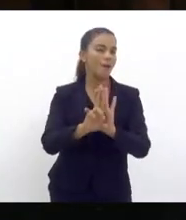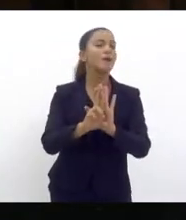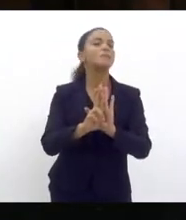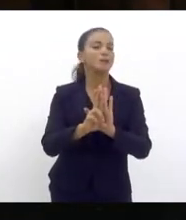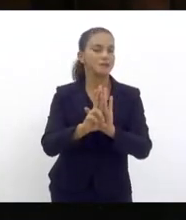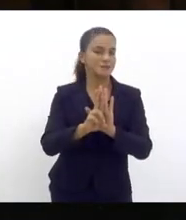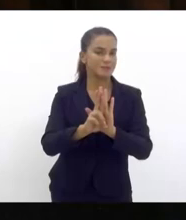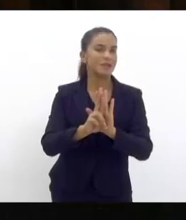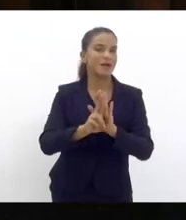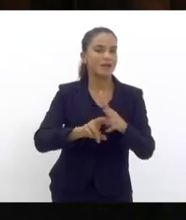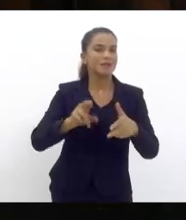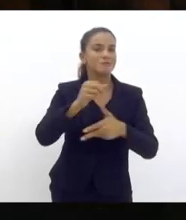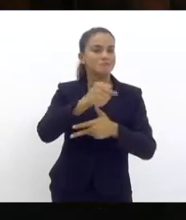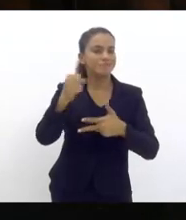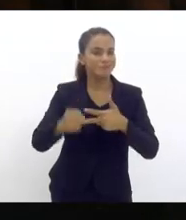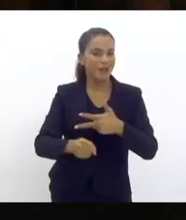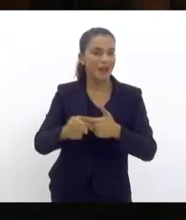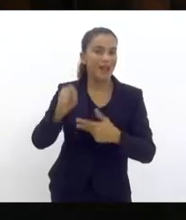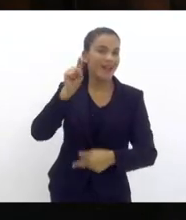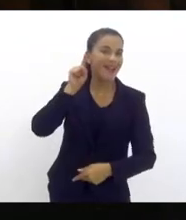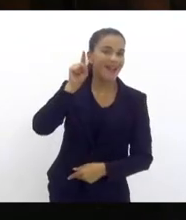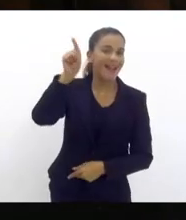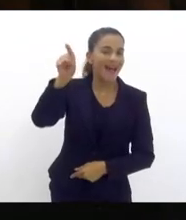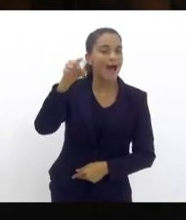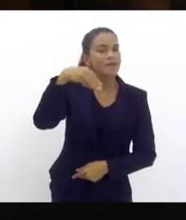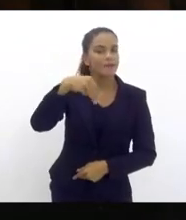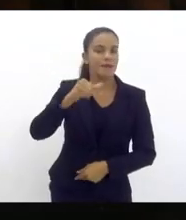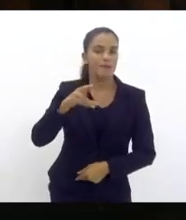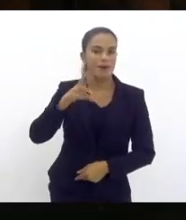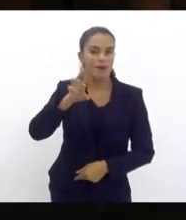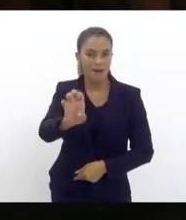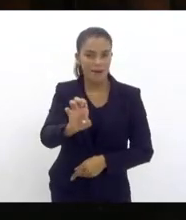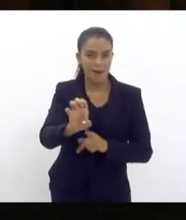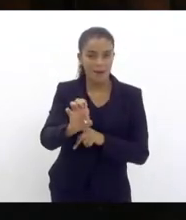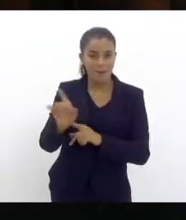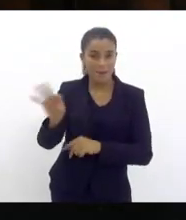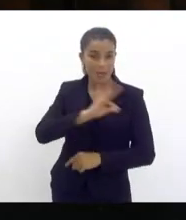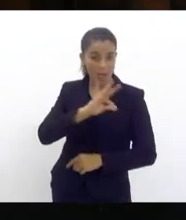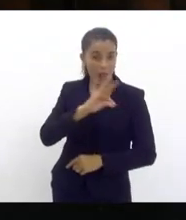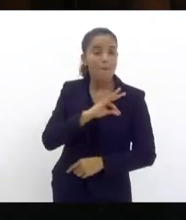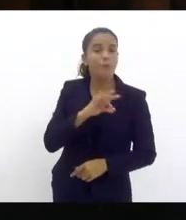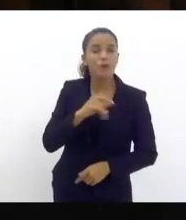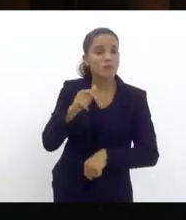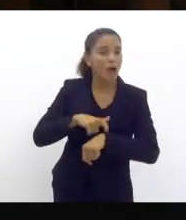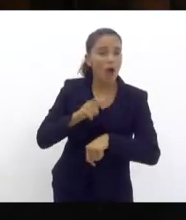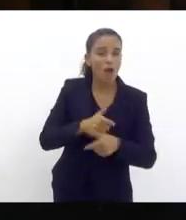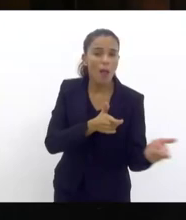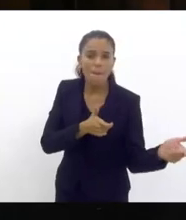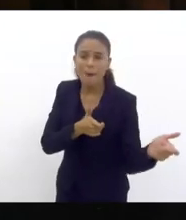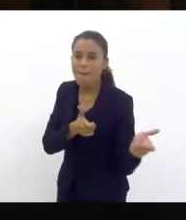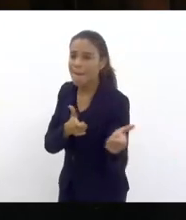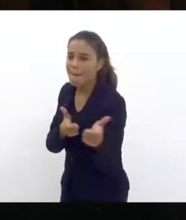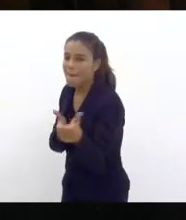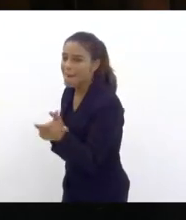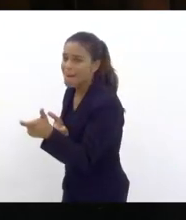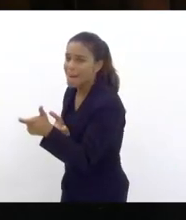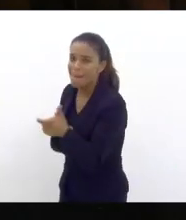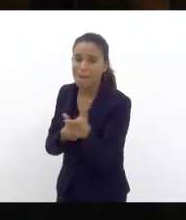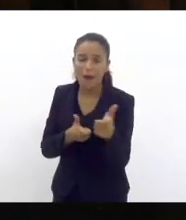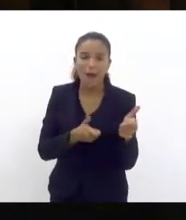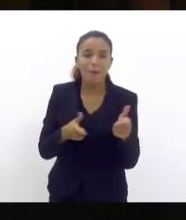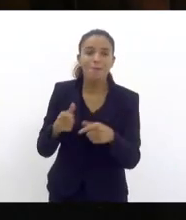legislativo do Rio de Janeiro dentro da favela, enquanto a sua polícia dava tiro. Mas o governador